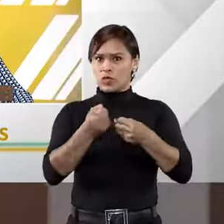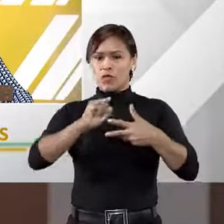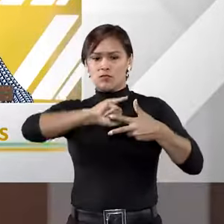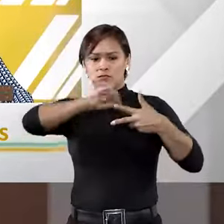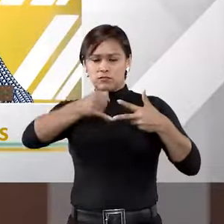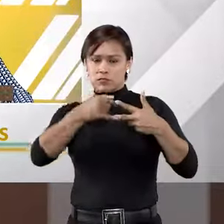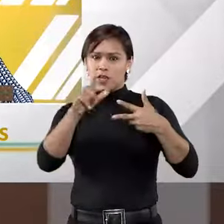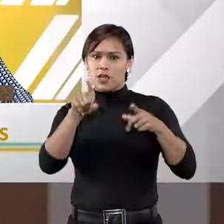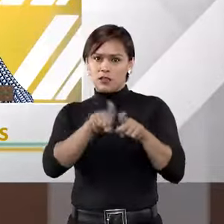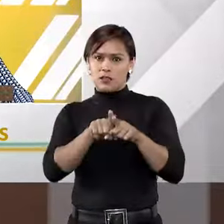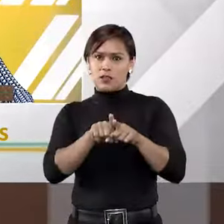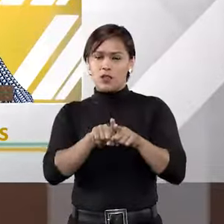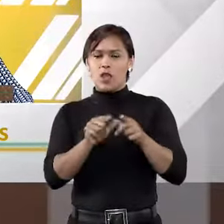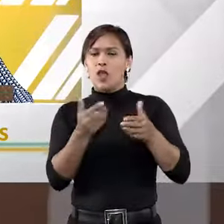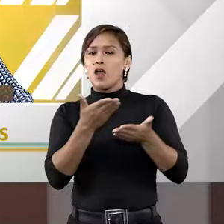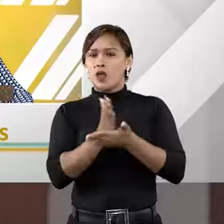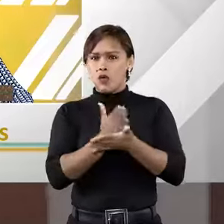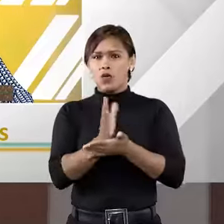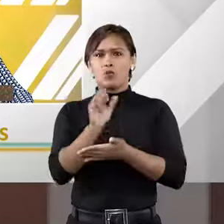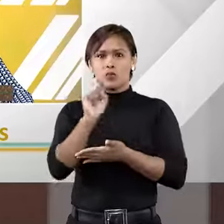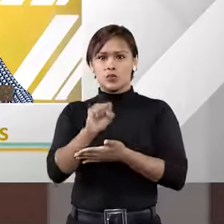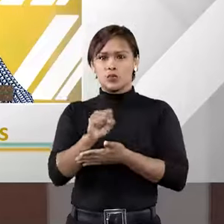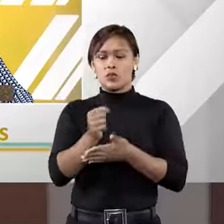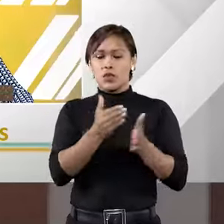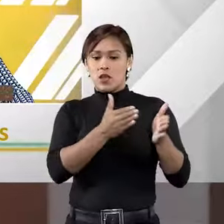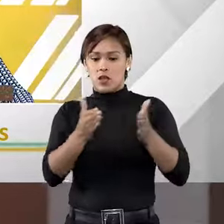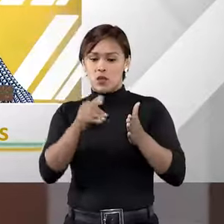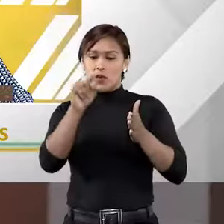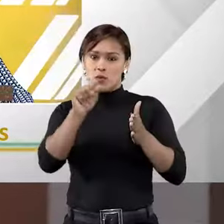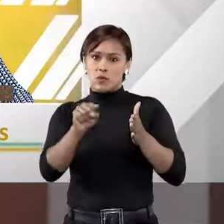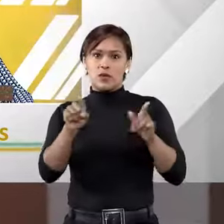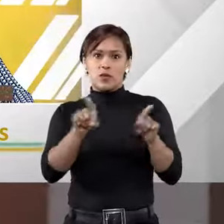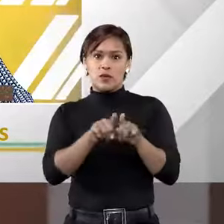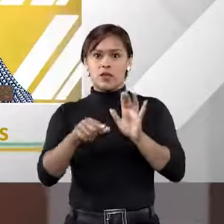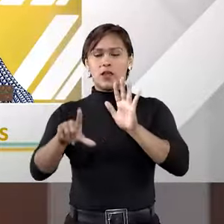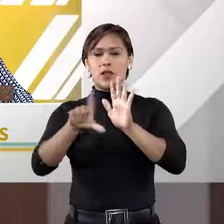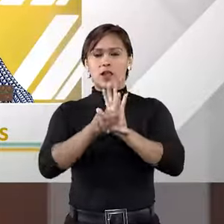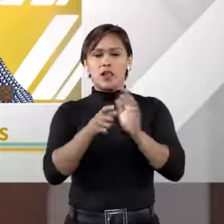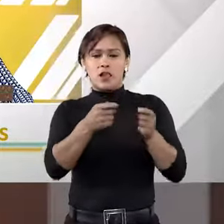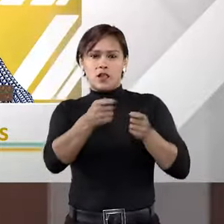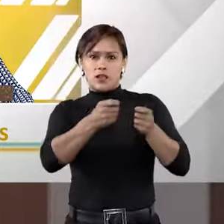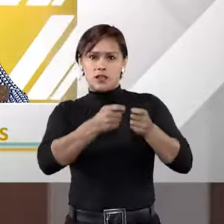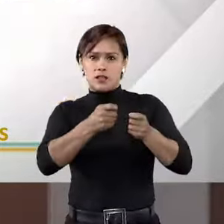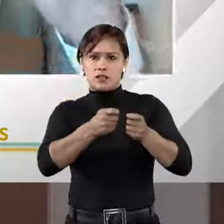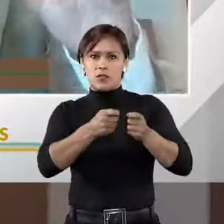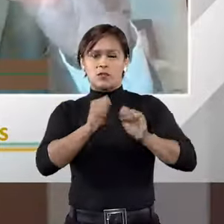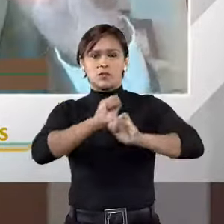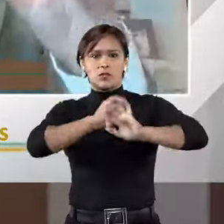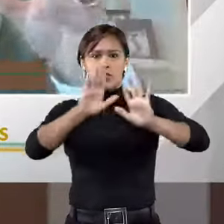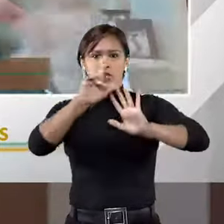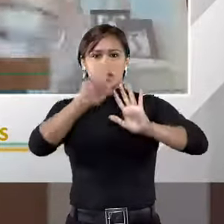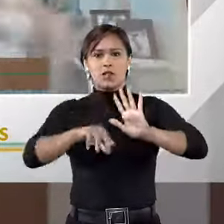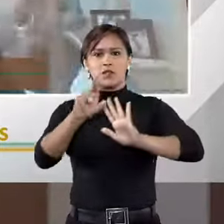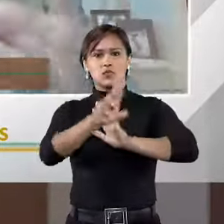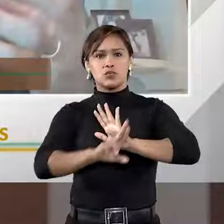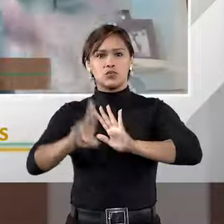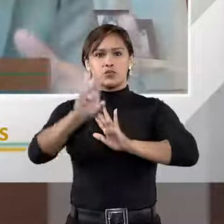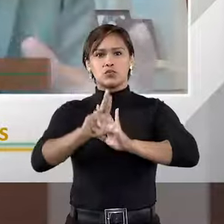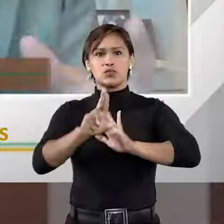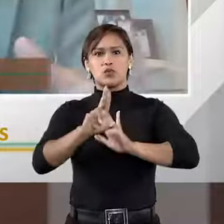Em certo sentido, sim. Um dos únicos momentos em que a lei da arbitragem nitidamente usou uma